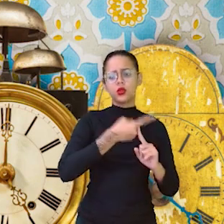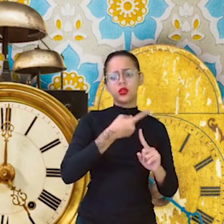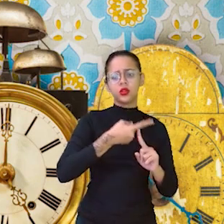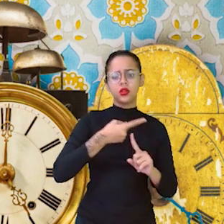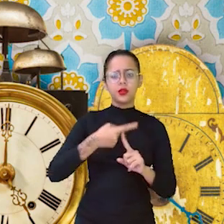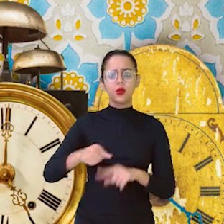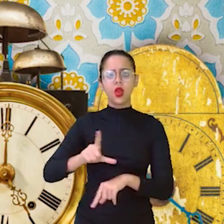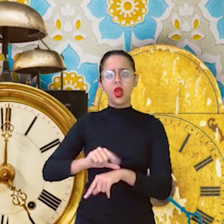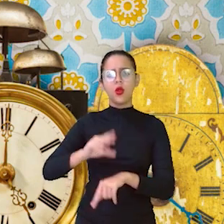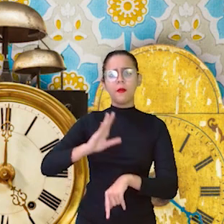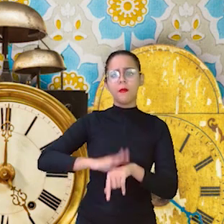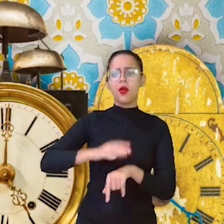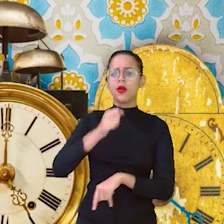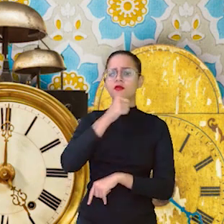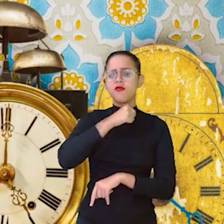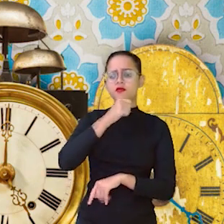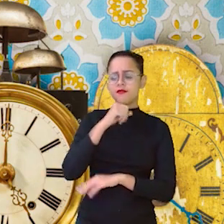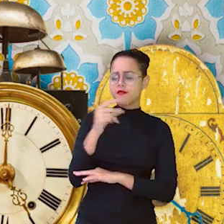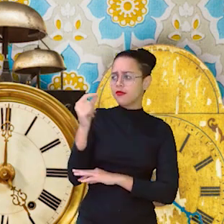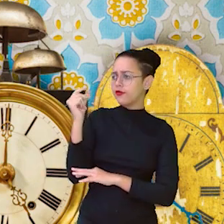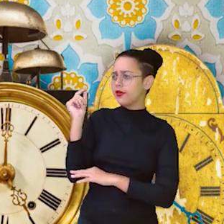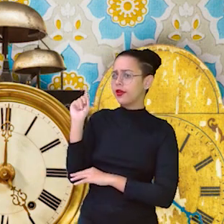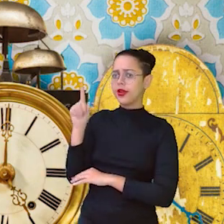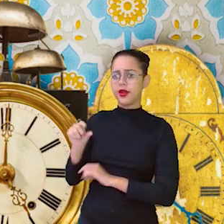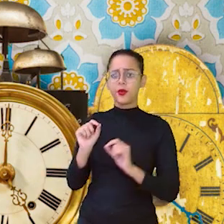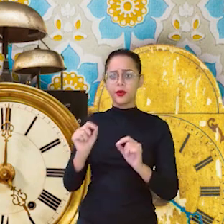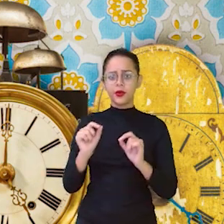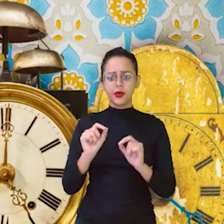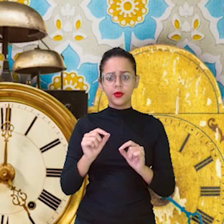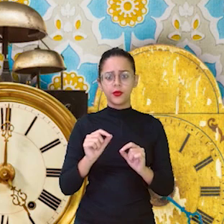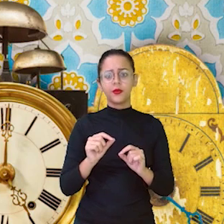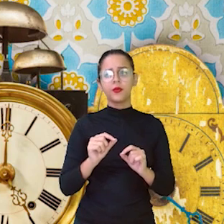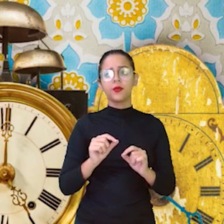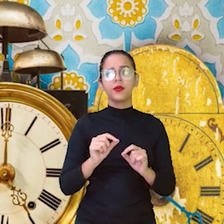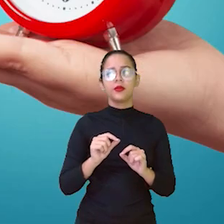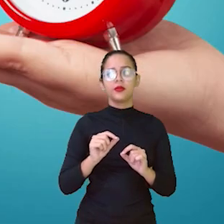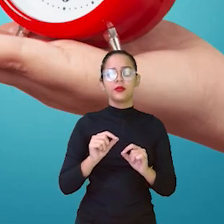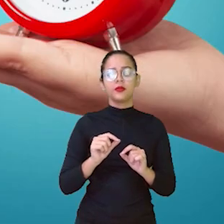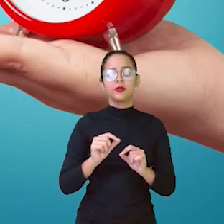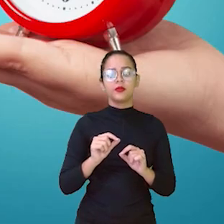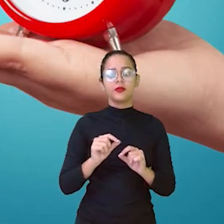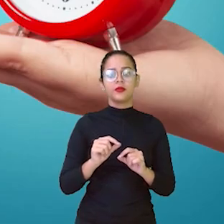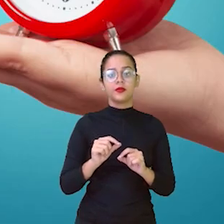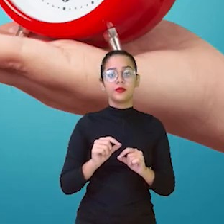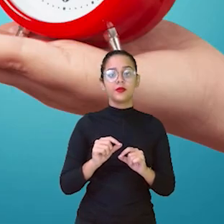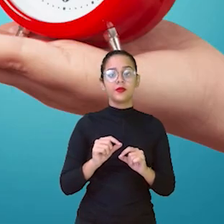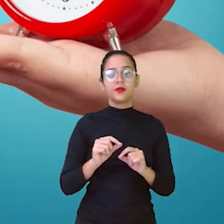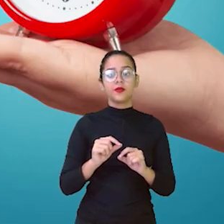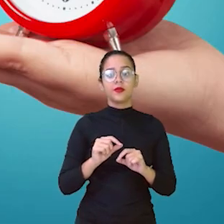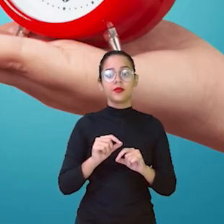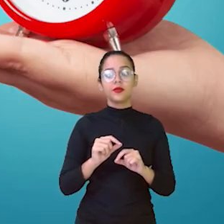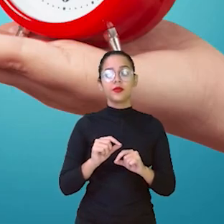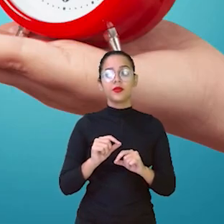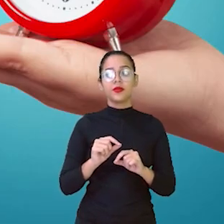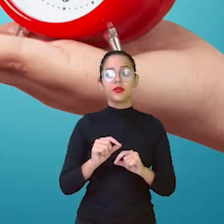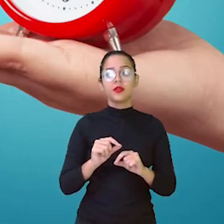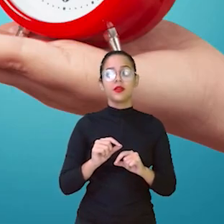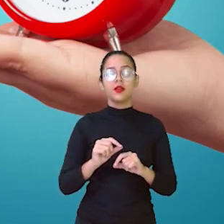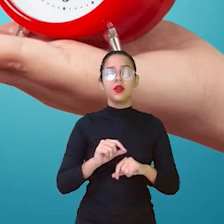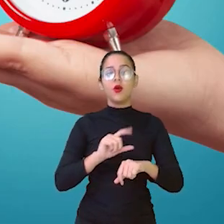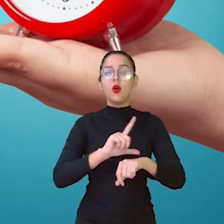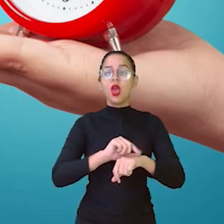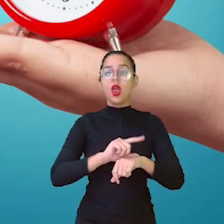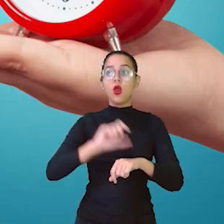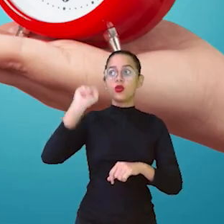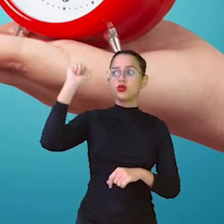relógio mais antigos são o relógio de sol, o relógio clepsidra